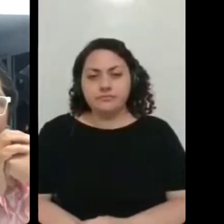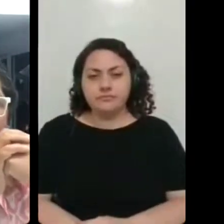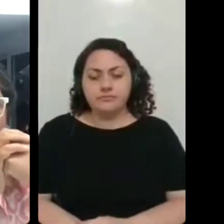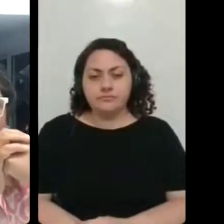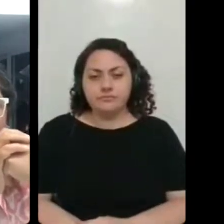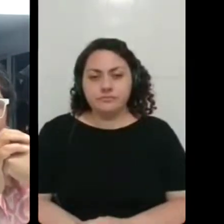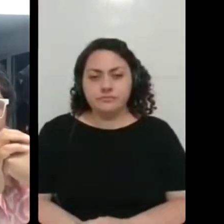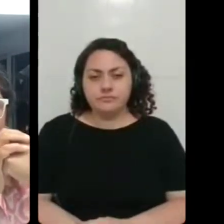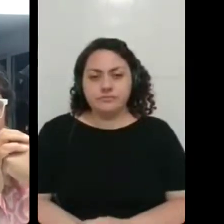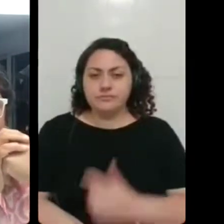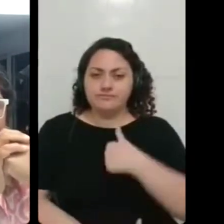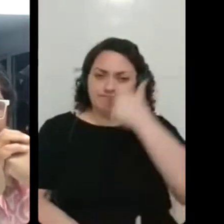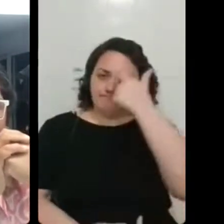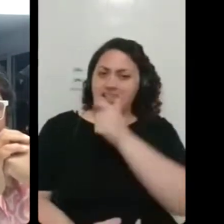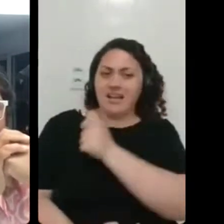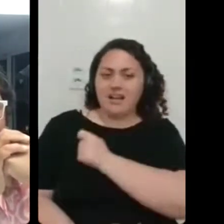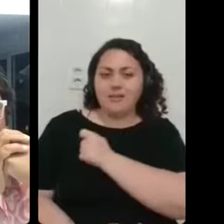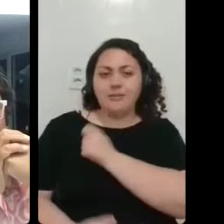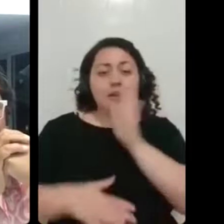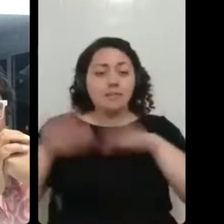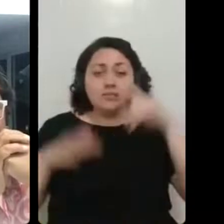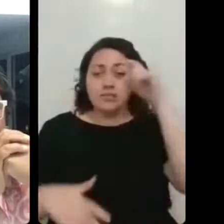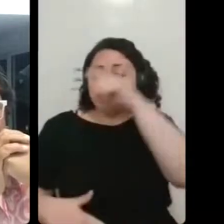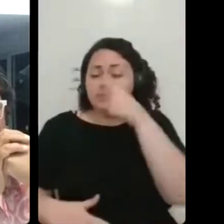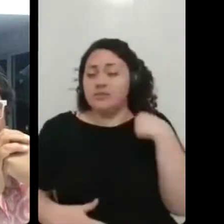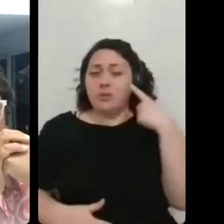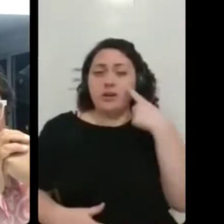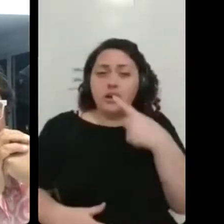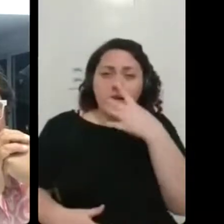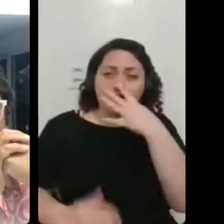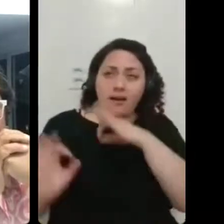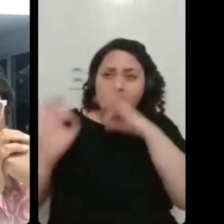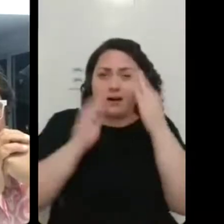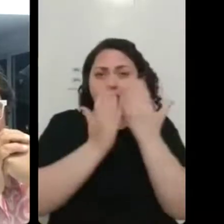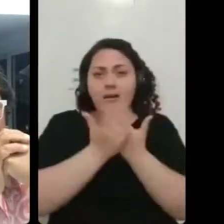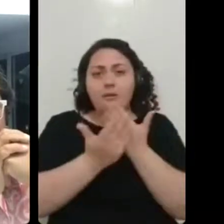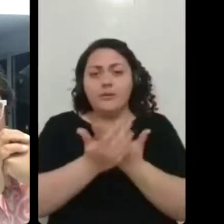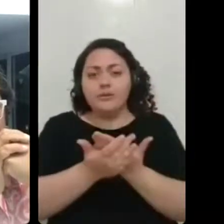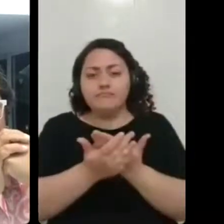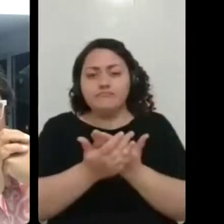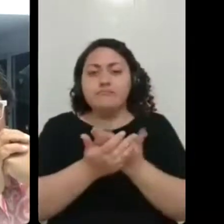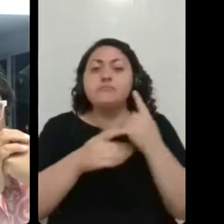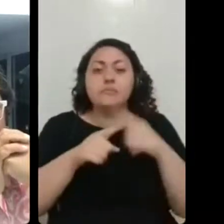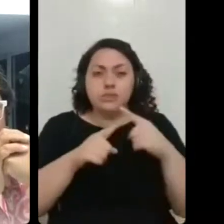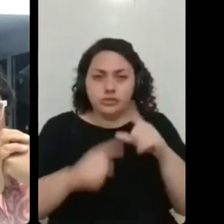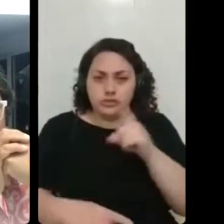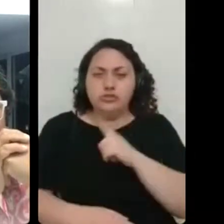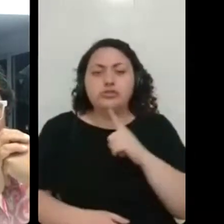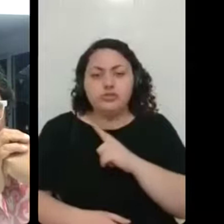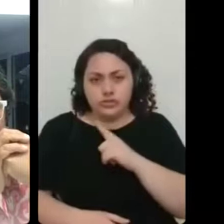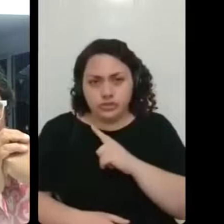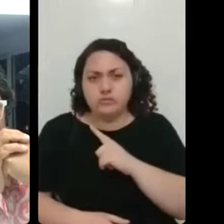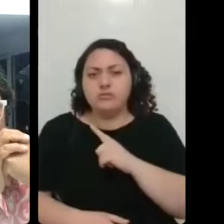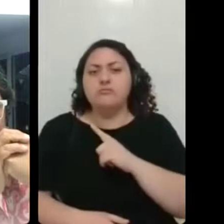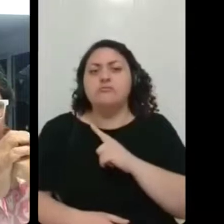era difícil acompanhar as aulas, sabe? Porque tinha essa questão, eu tava acompanhando o semestre,